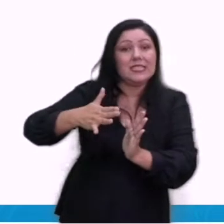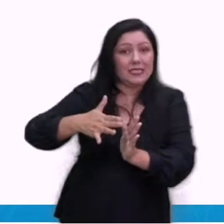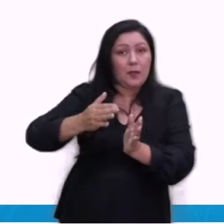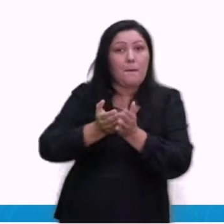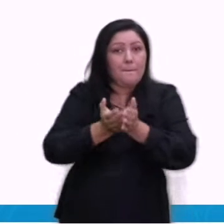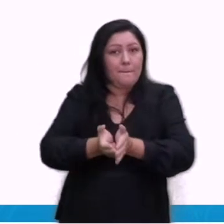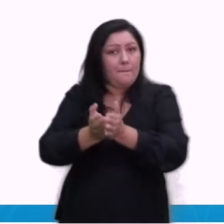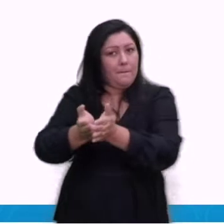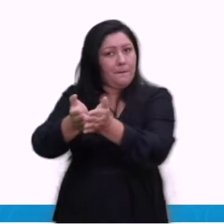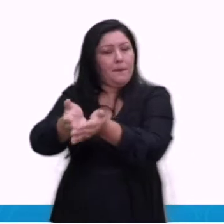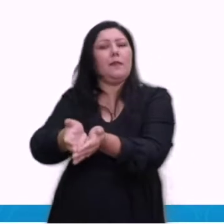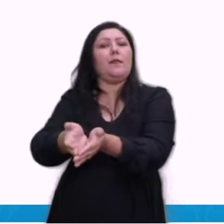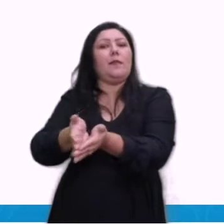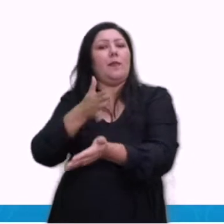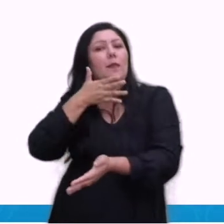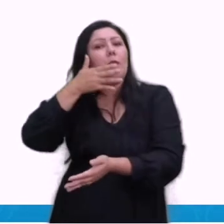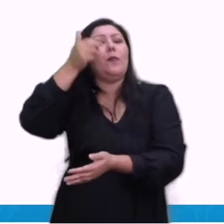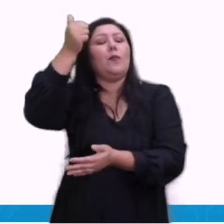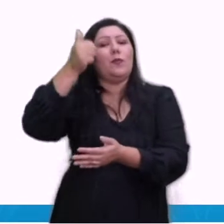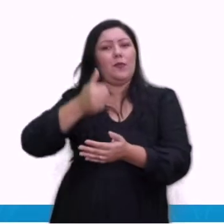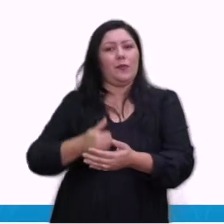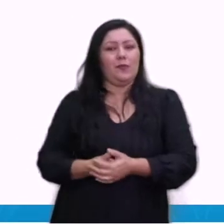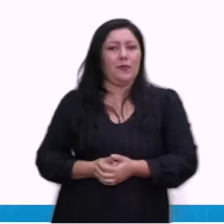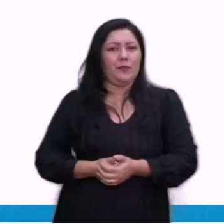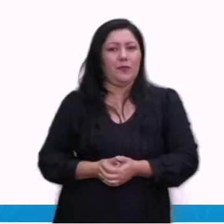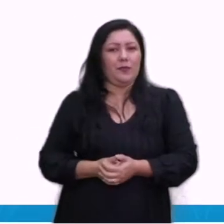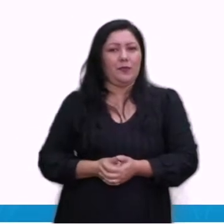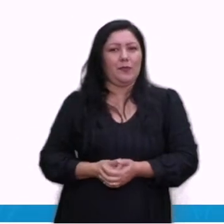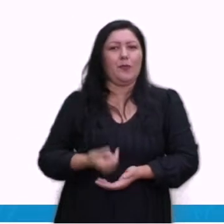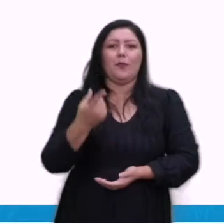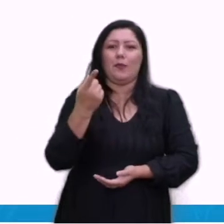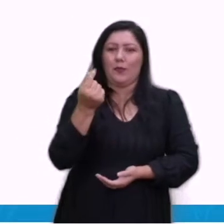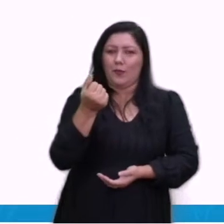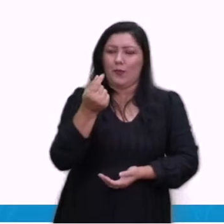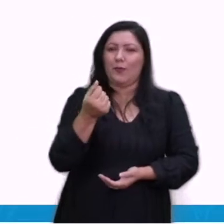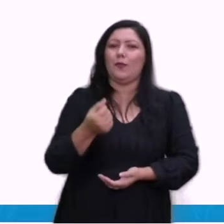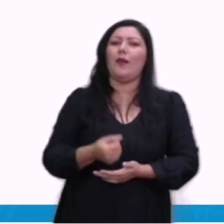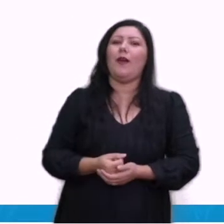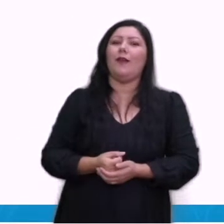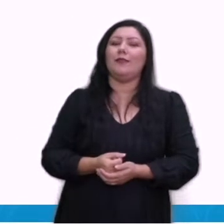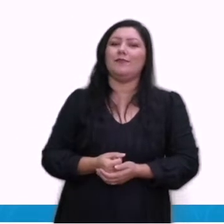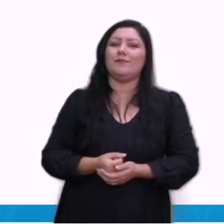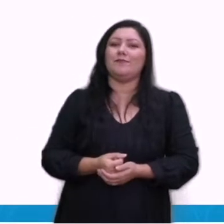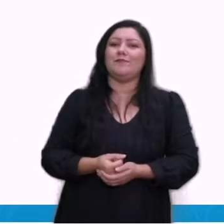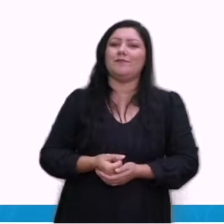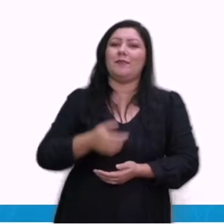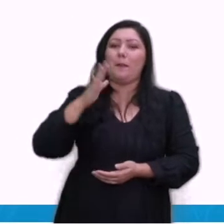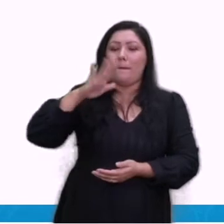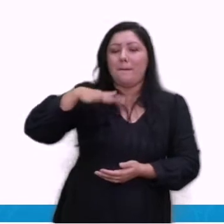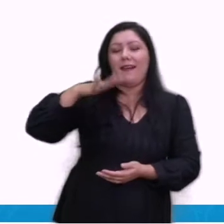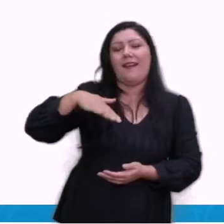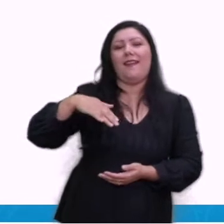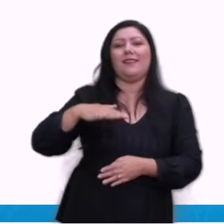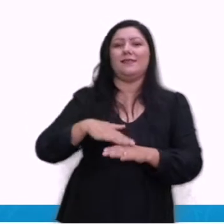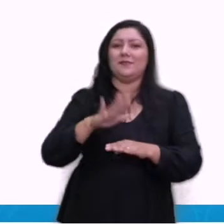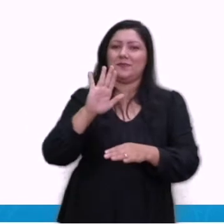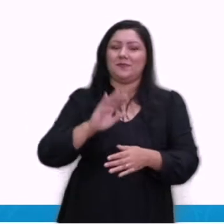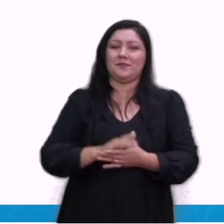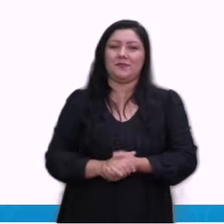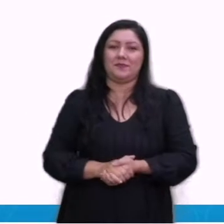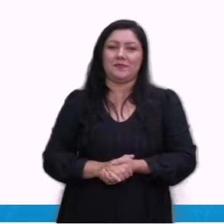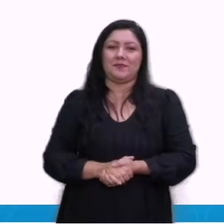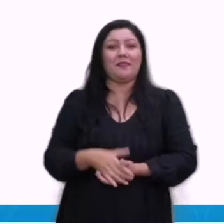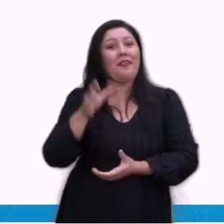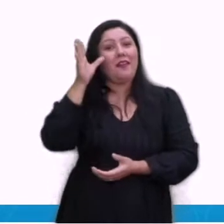embarcações percorrem, mais barato os produtos chegam à Europa. Então, essa é uma das